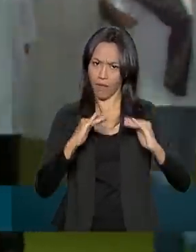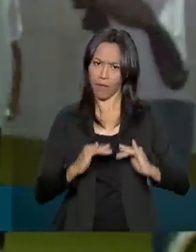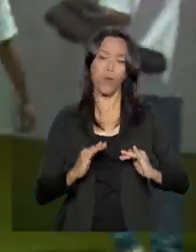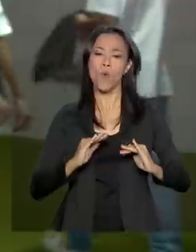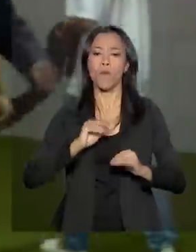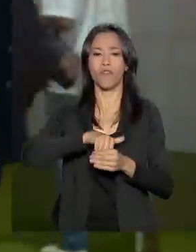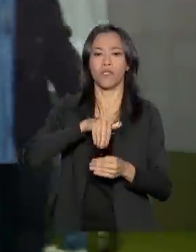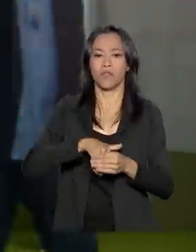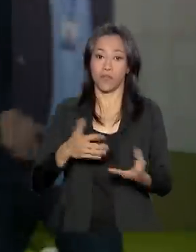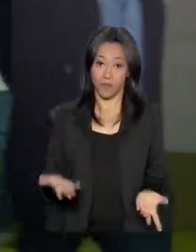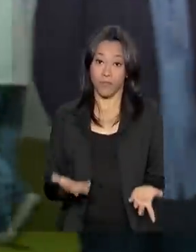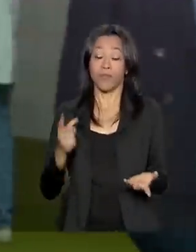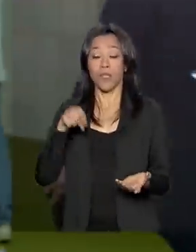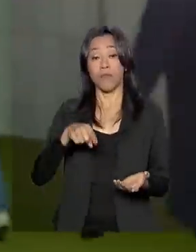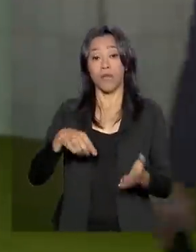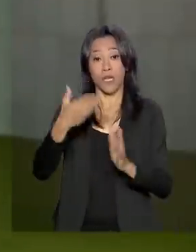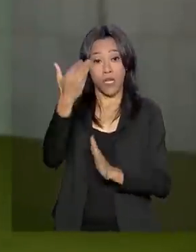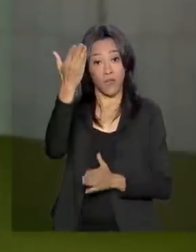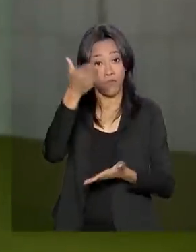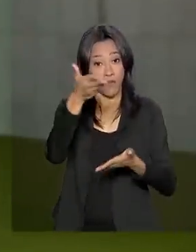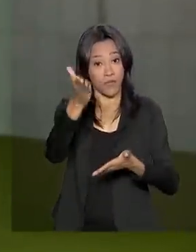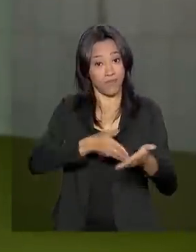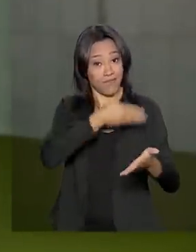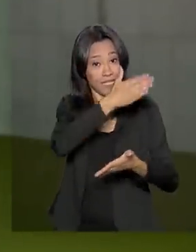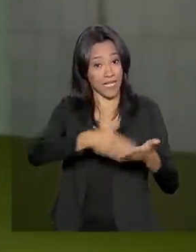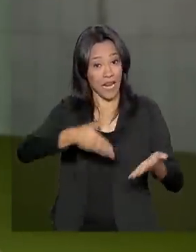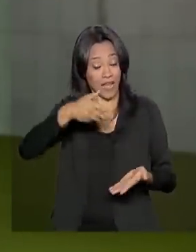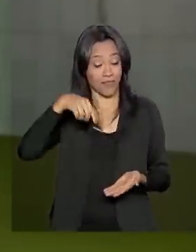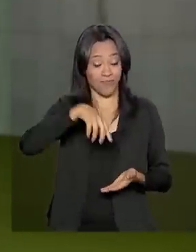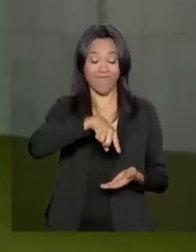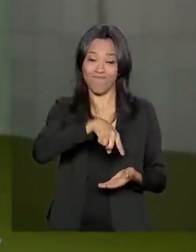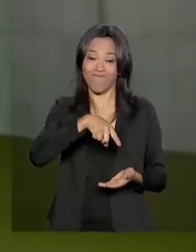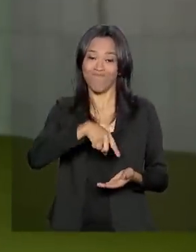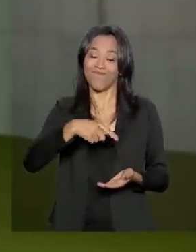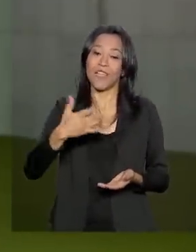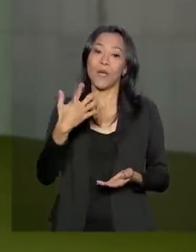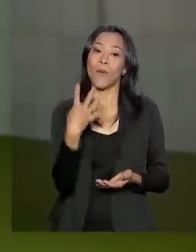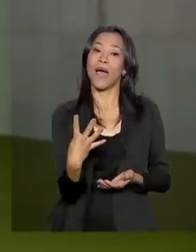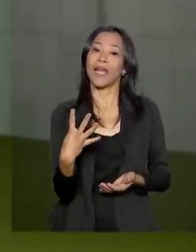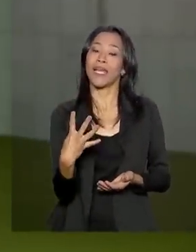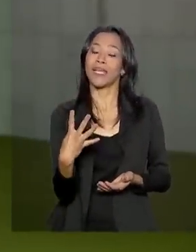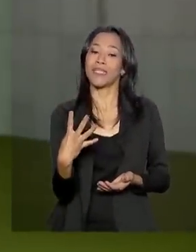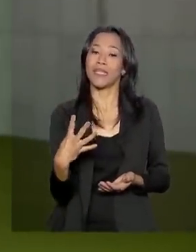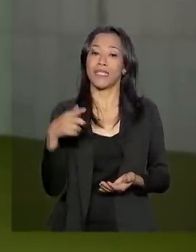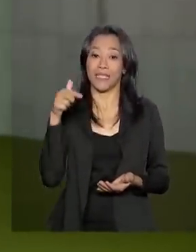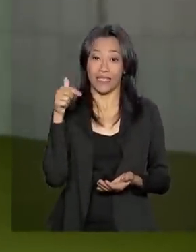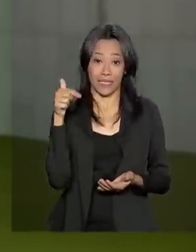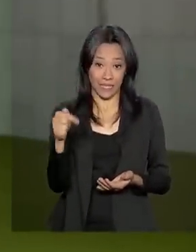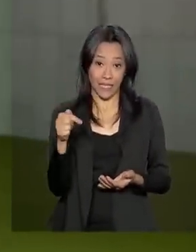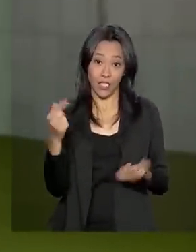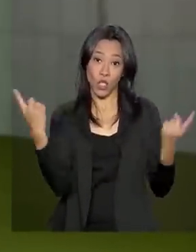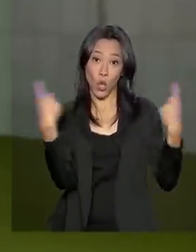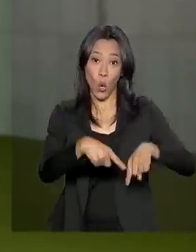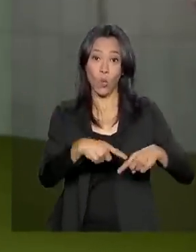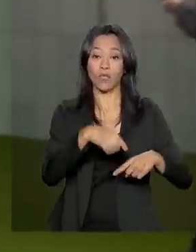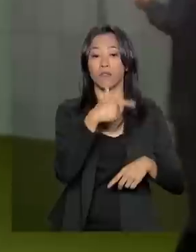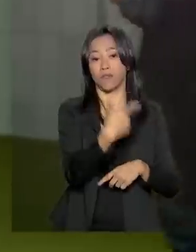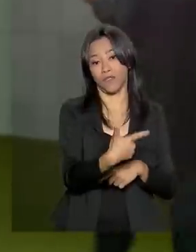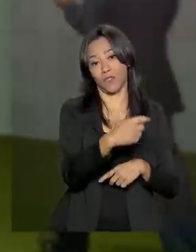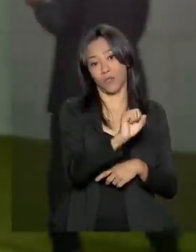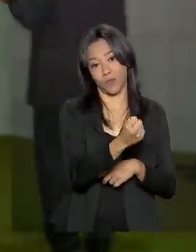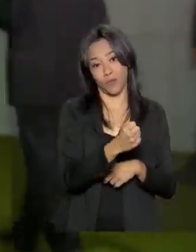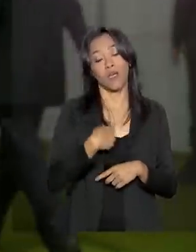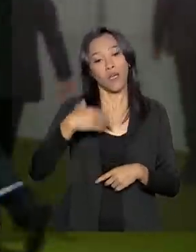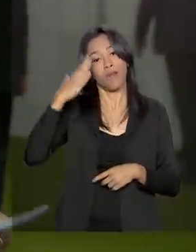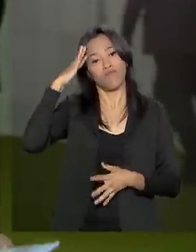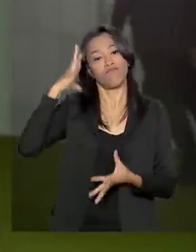suspensão do decreto de armas foi aprovada com um placar de 47 votos contra 28. A maioria dos senadores entendeu